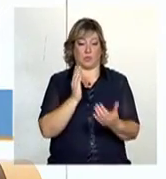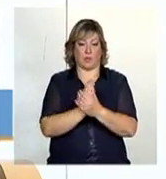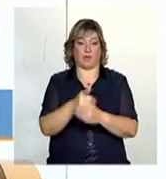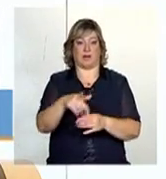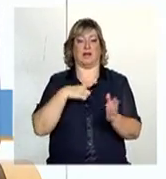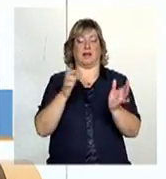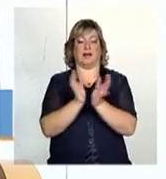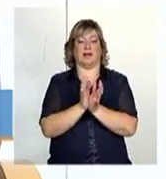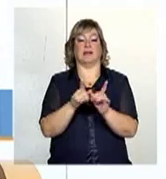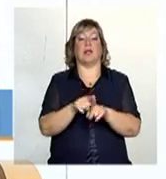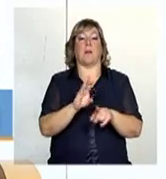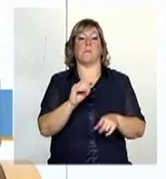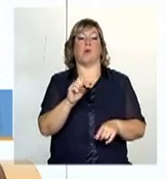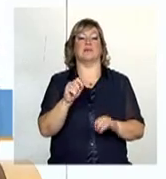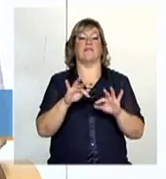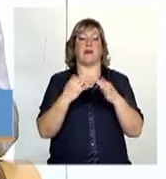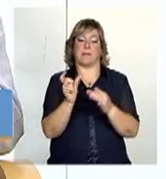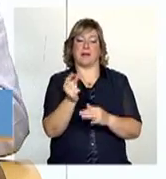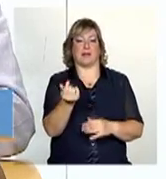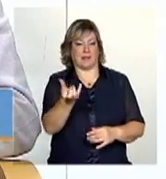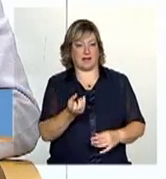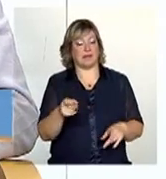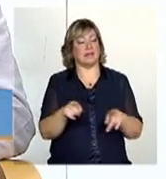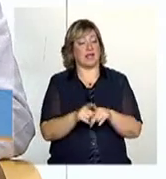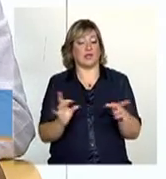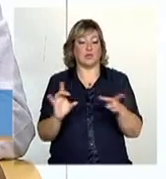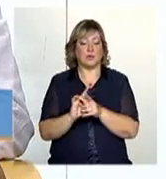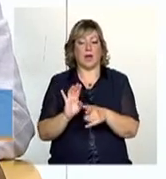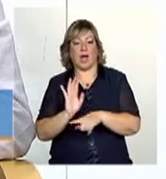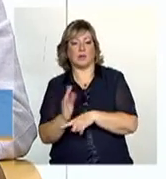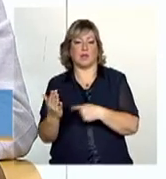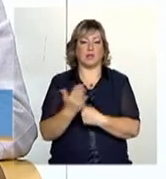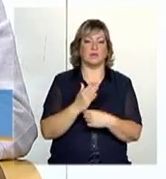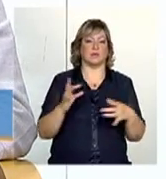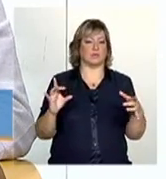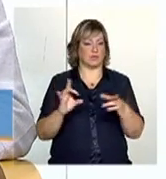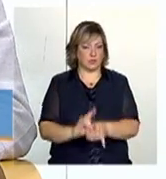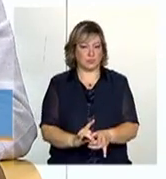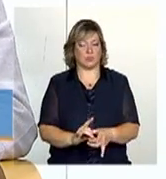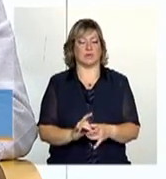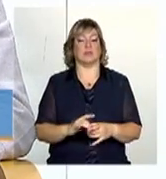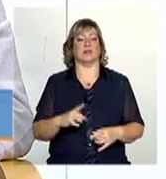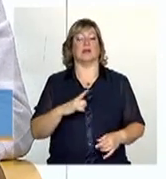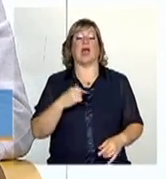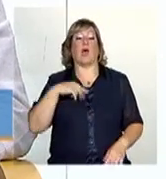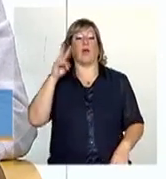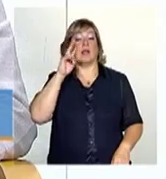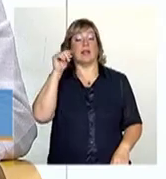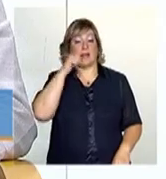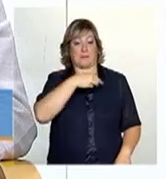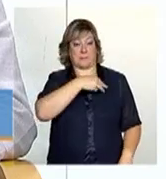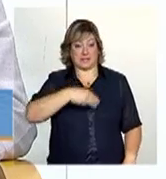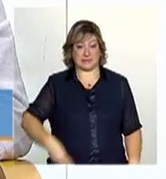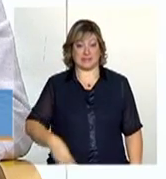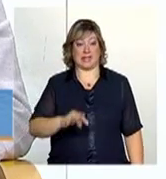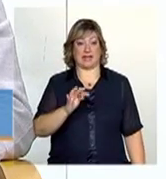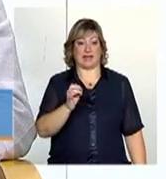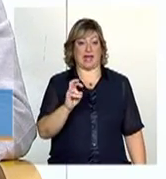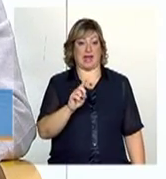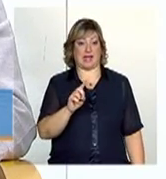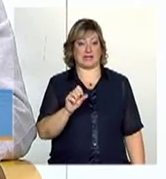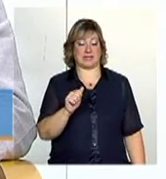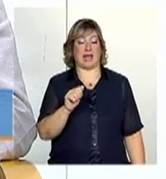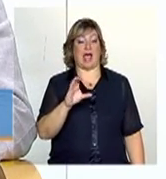sabe que os dois andam ali juntinhos, né? Um aprimorando sempre o outro e eu me lembrava que a ministra Tereza Campelo tem sempre dito que